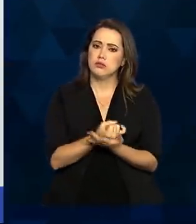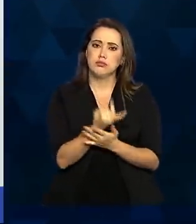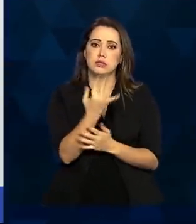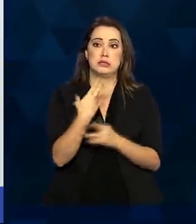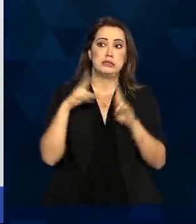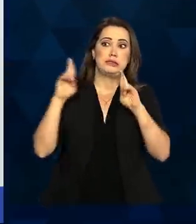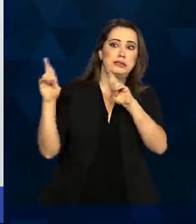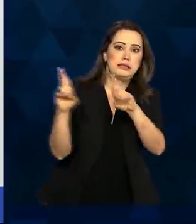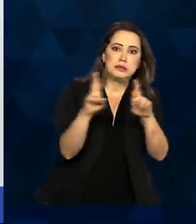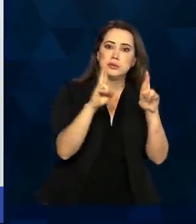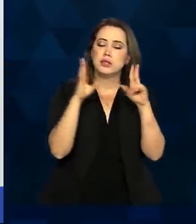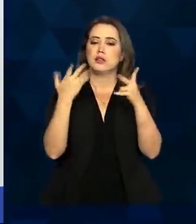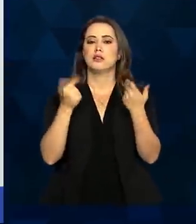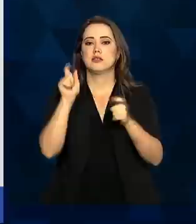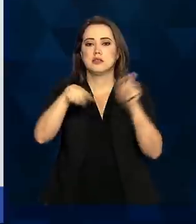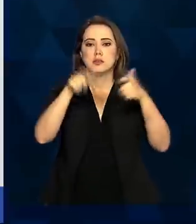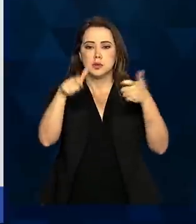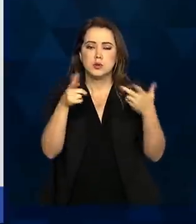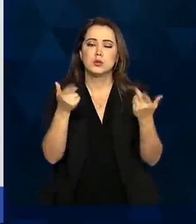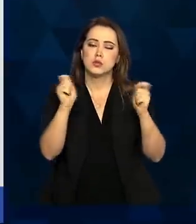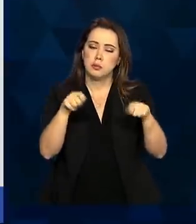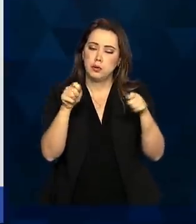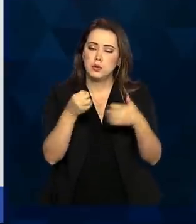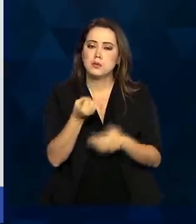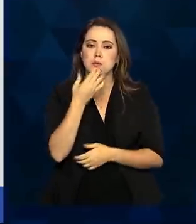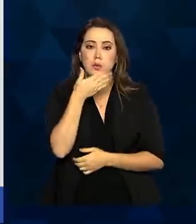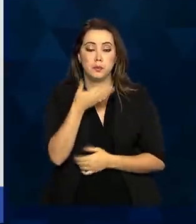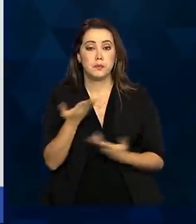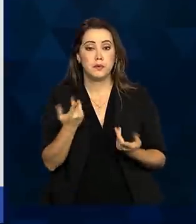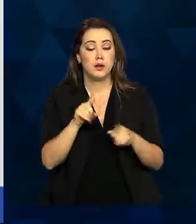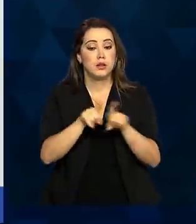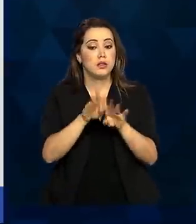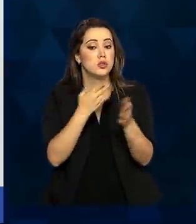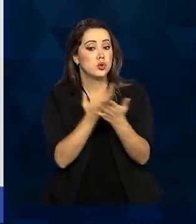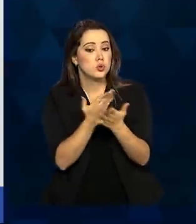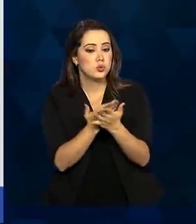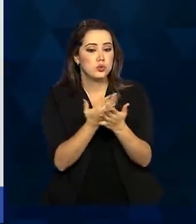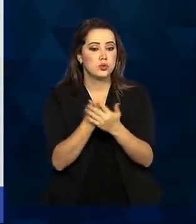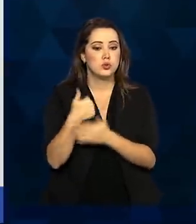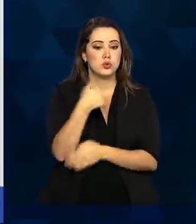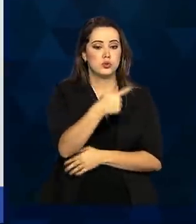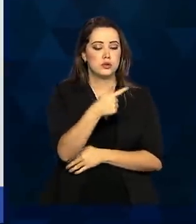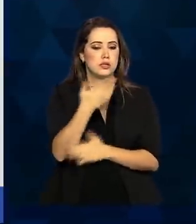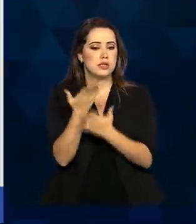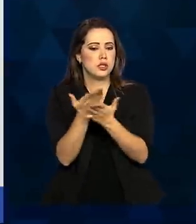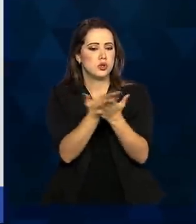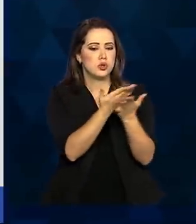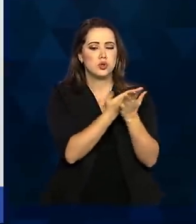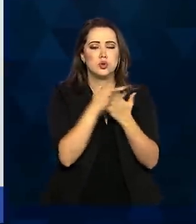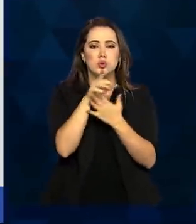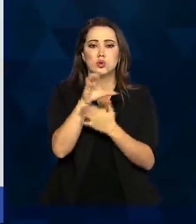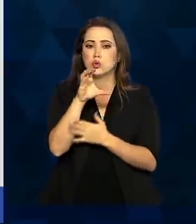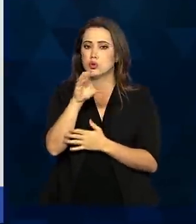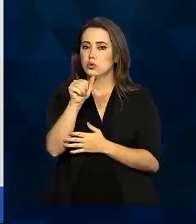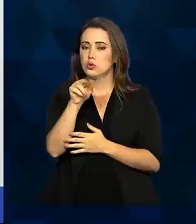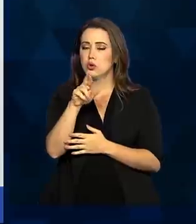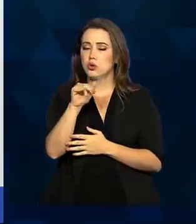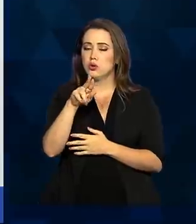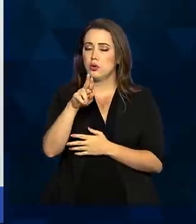expectativa. Próximo. Desses estudos, 17 estudos sobre cloroquina e